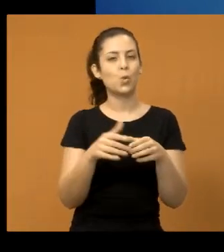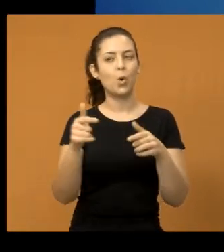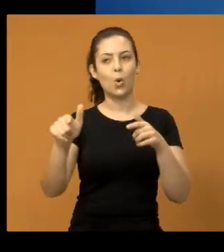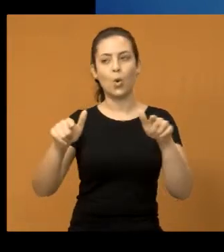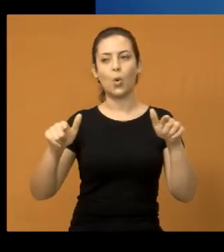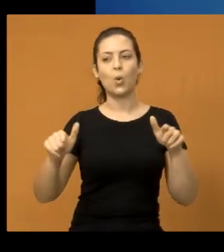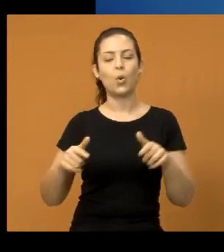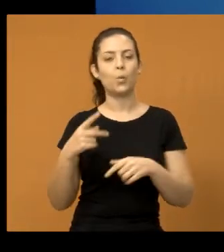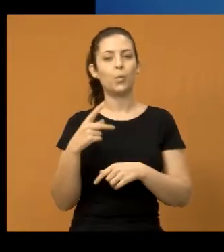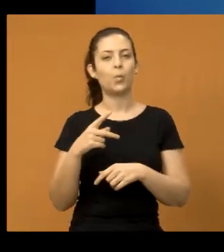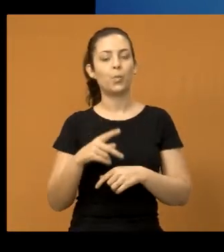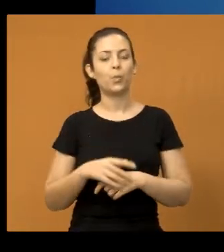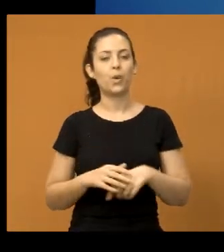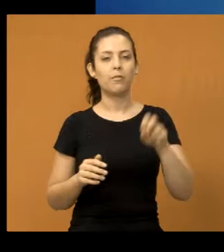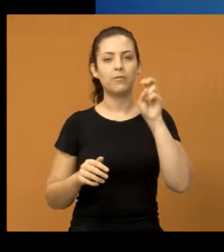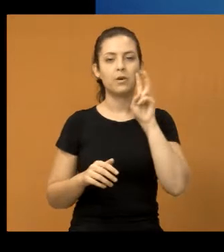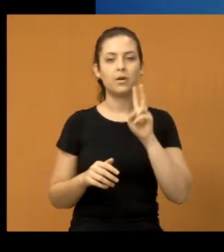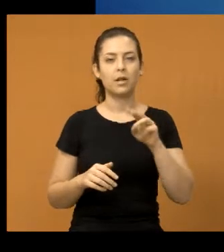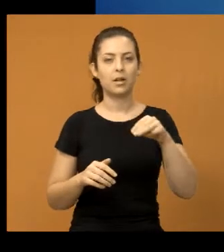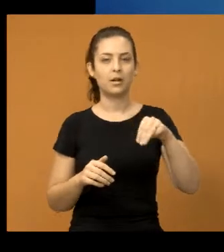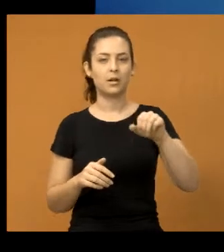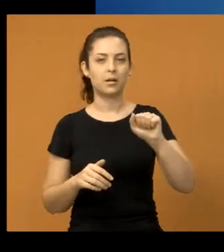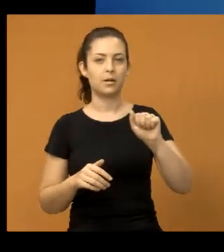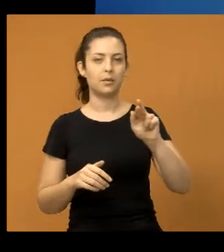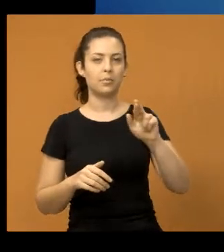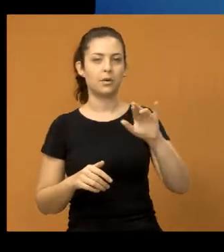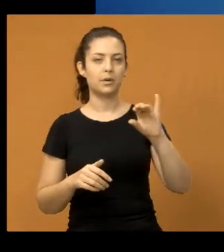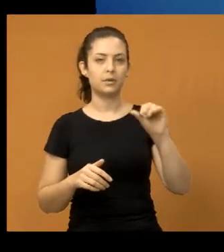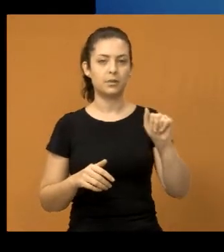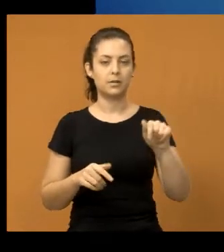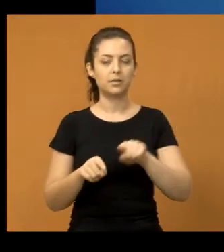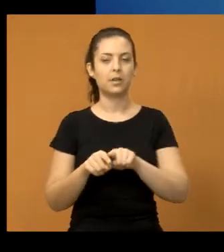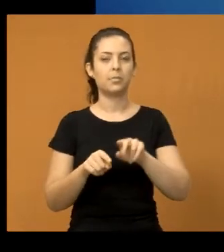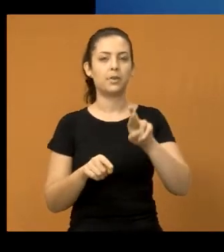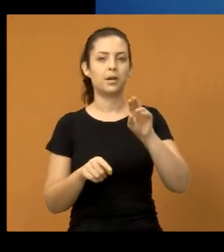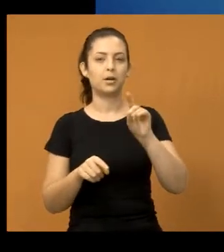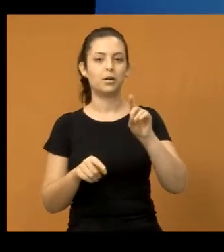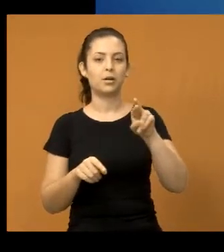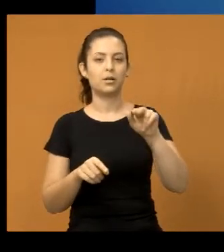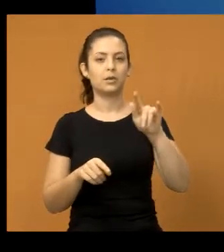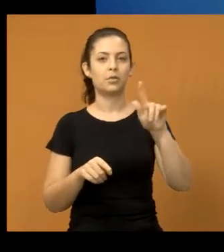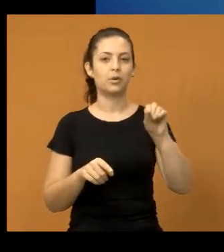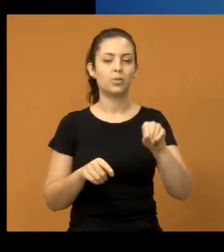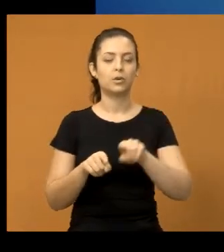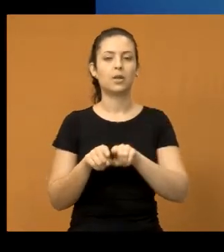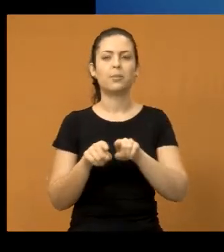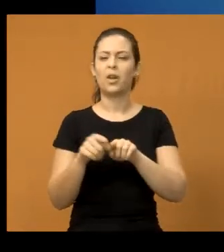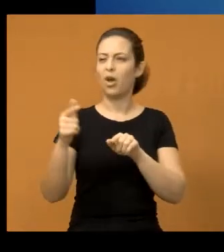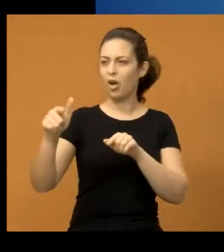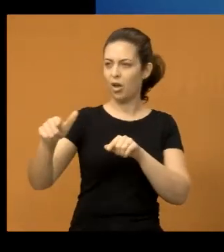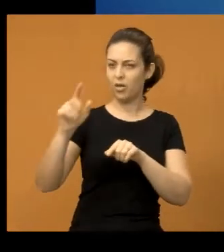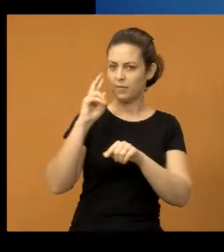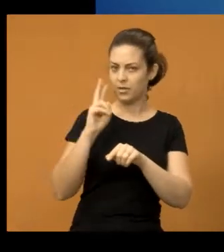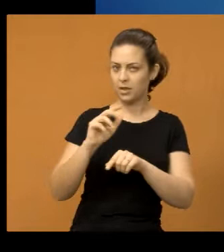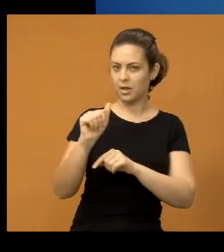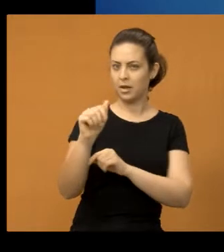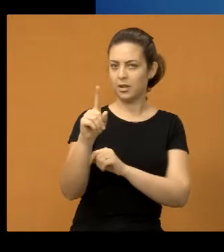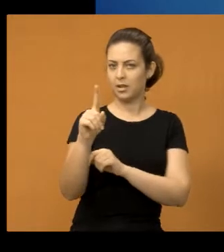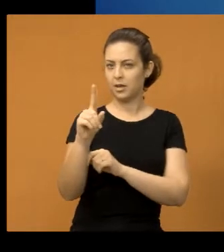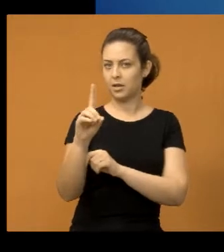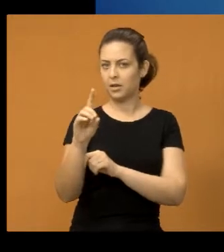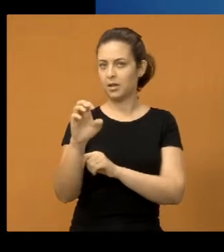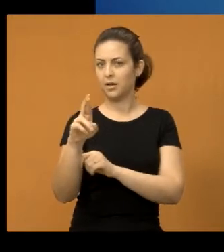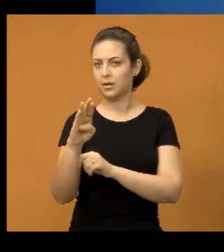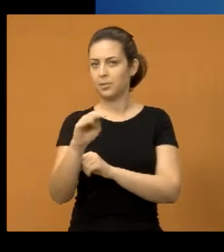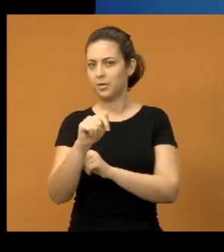assessoria da vereadora doutora Marcia, e do doutor Rodrigo Salamão, e se o Aderbal estava por lá também, Aderbal? Você não